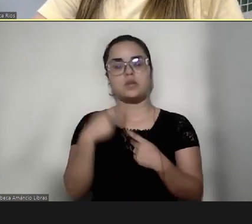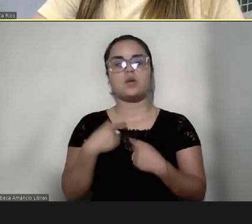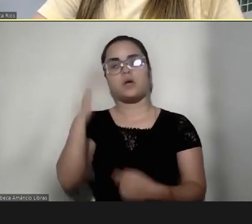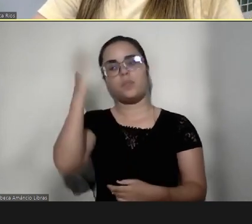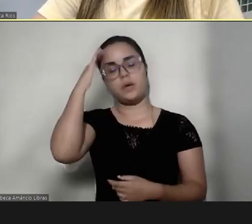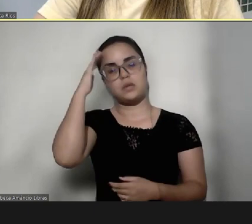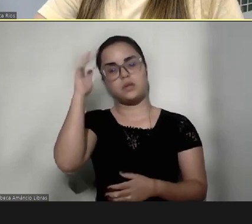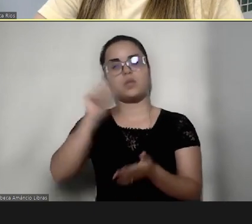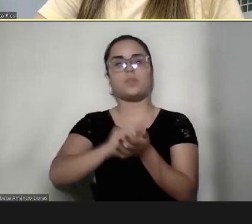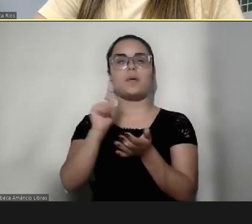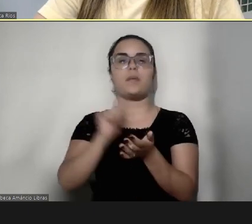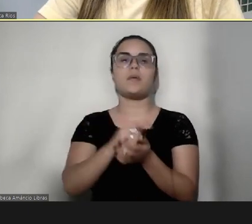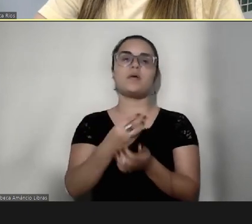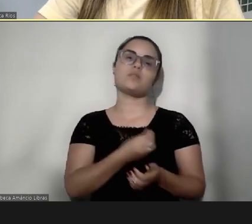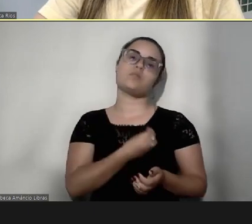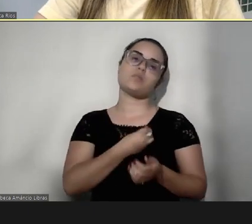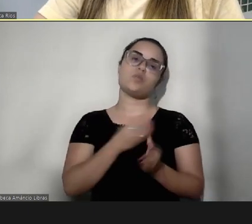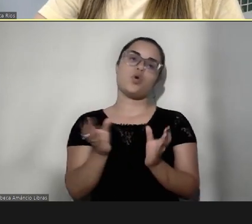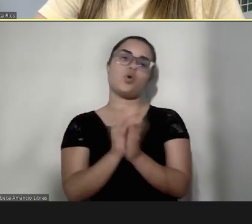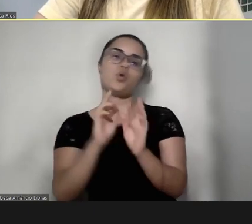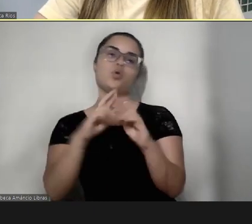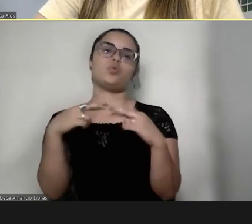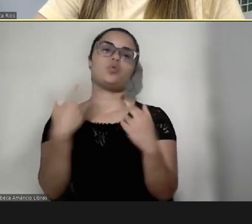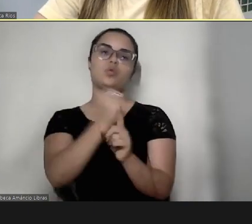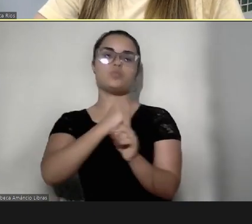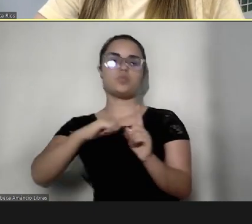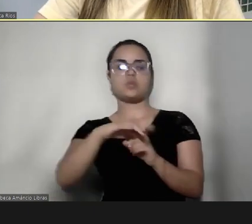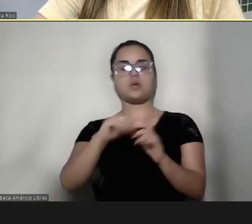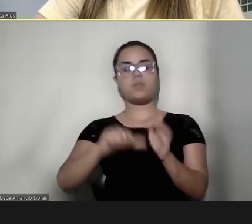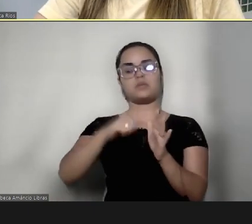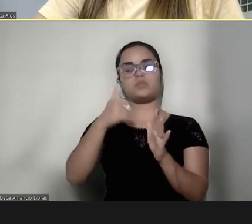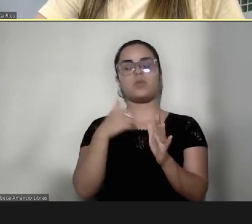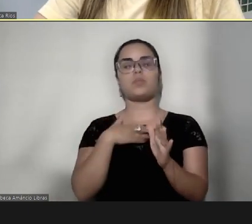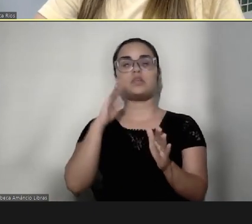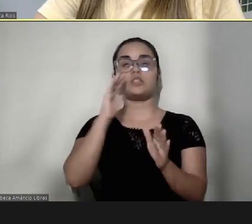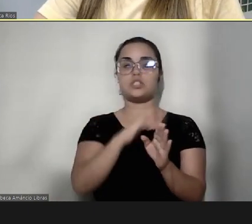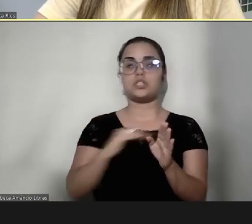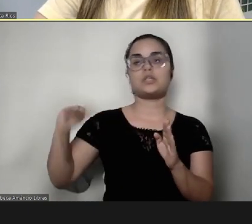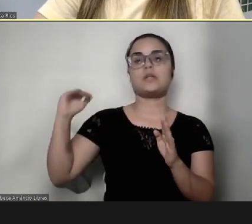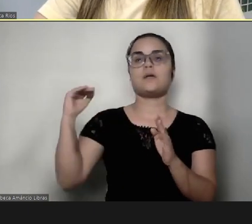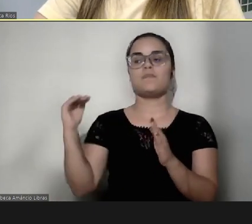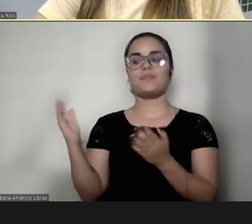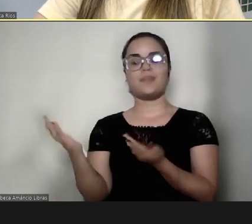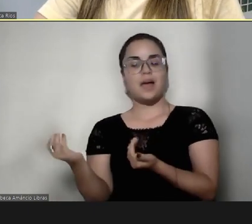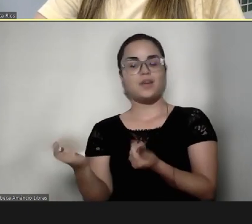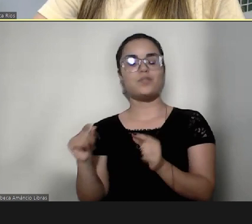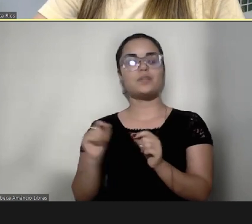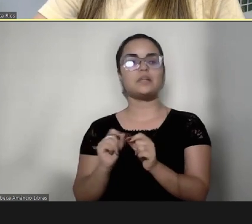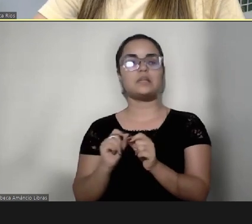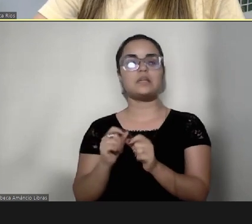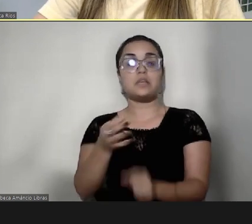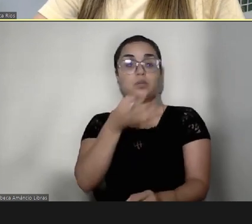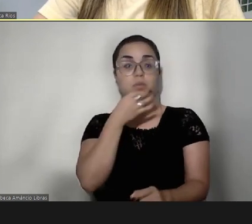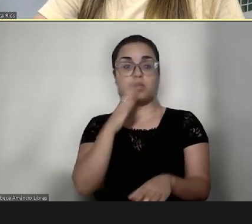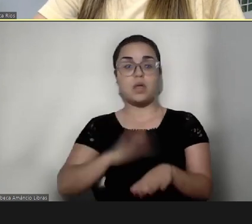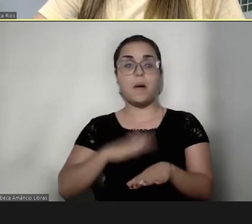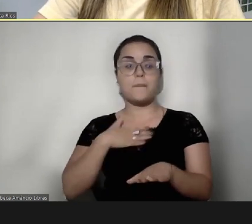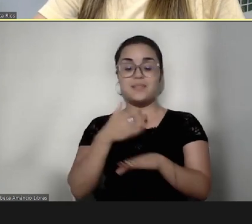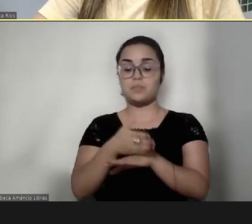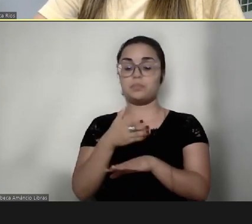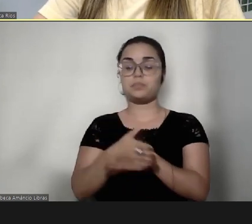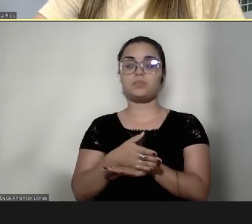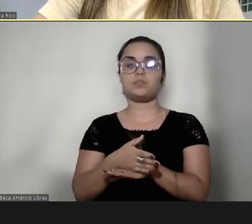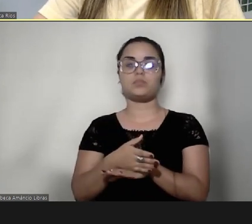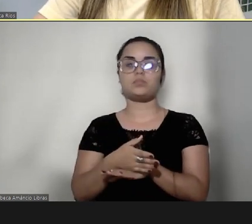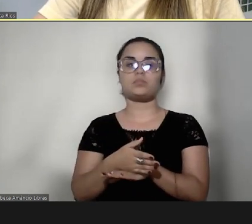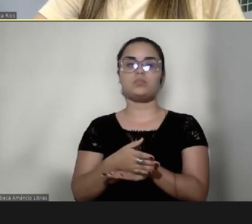dos pais na relação com os grupos sociais, principalmente na adolescência, que as críticas estão mais presentes, sou a